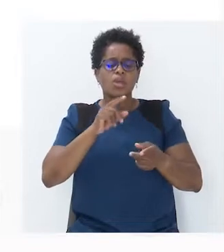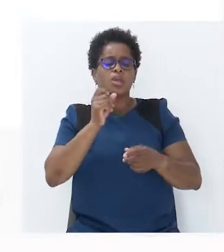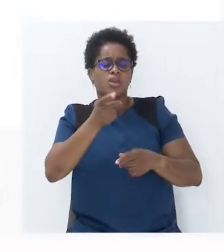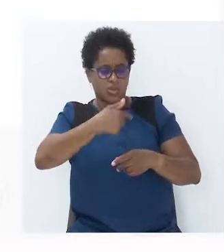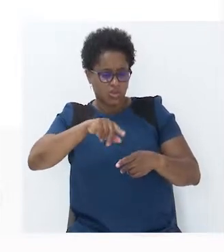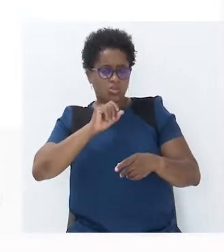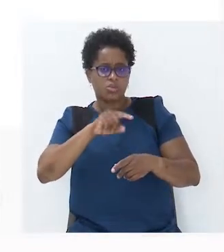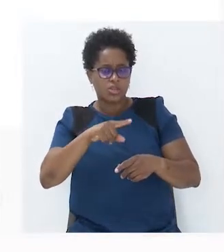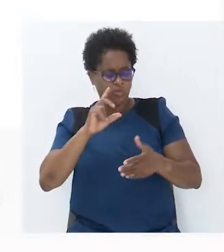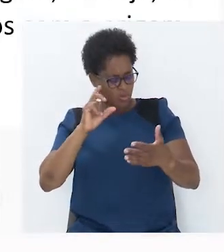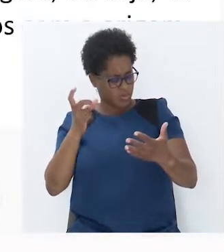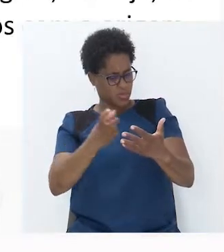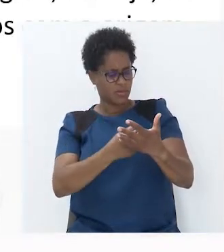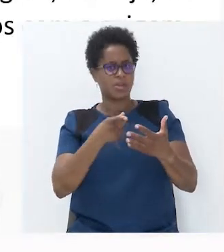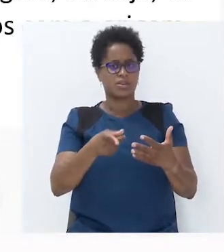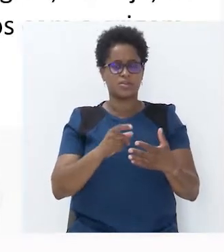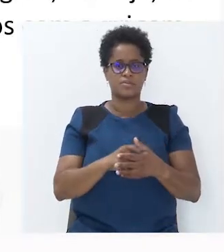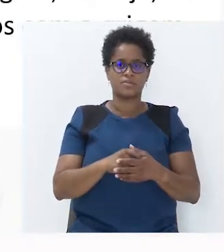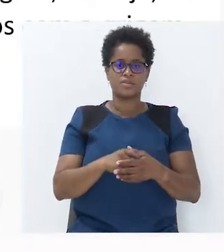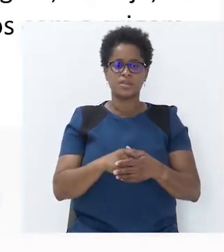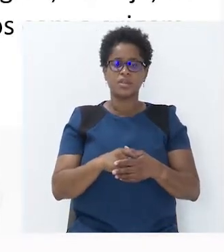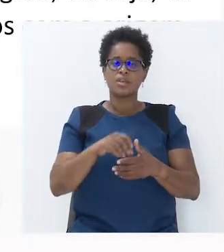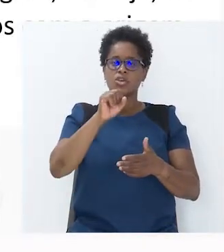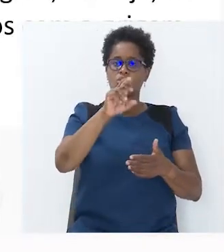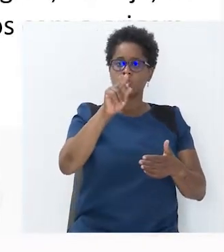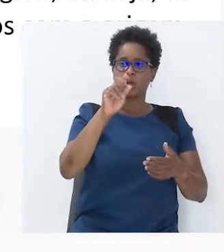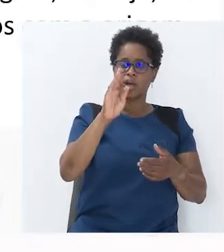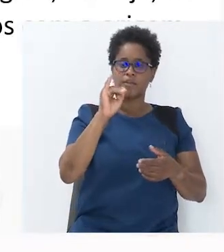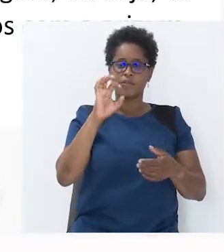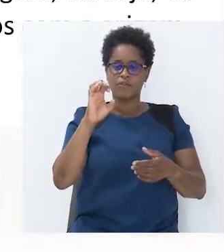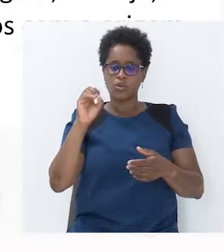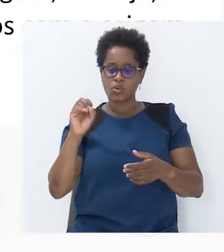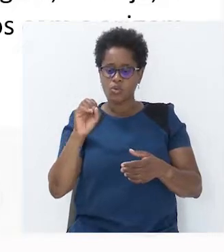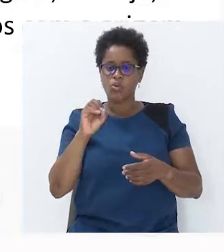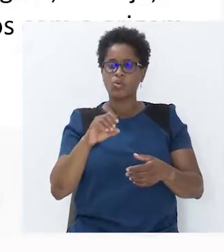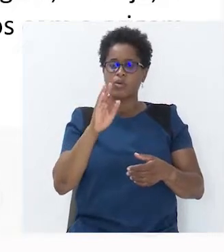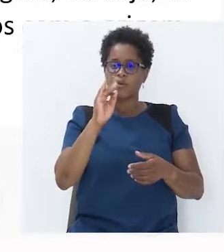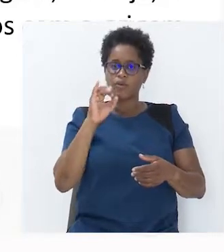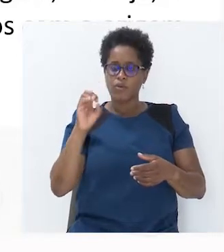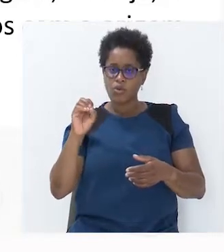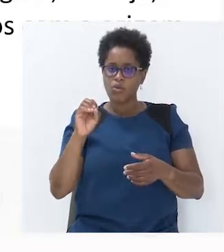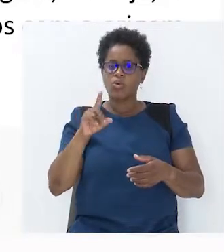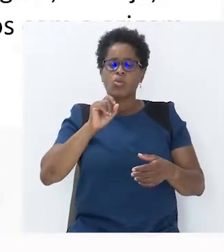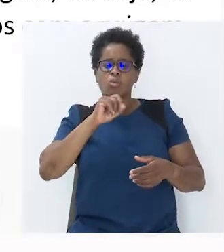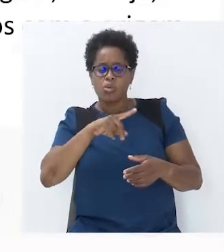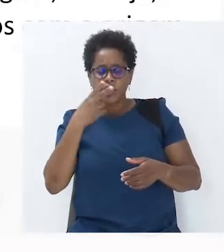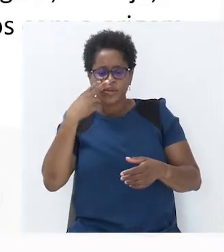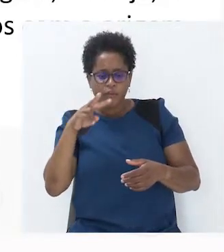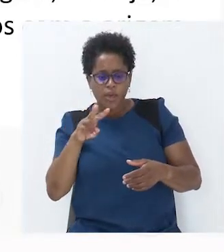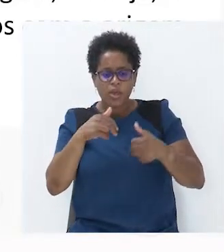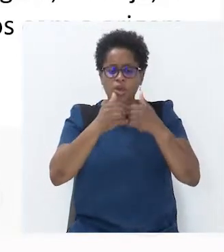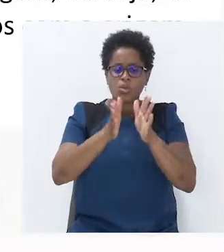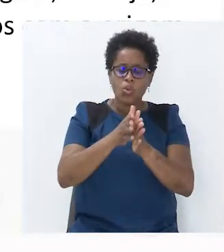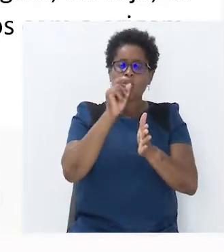observar? Que o gráfico, ou podemos reparar que todos os pontos encontram-se